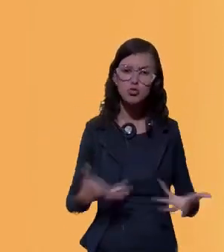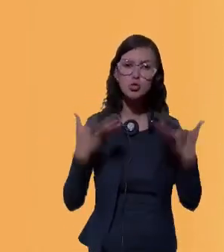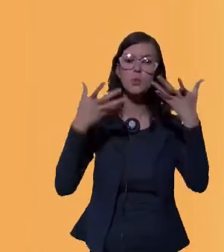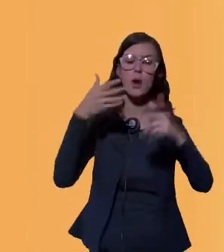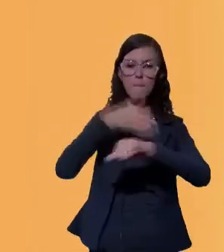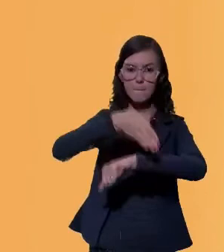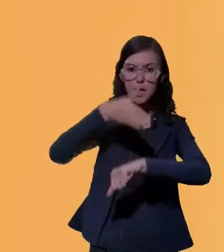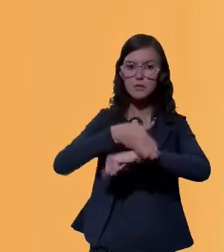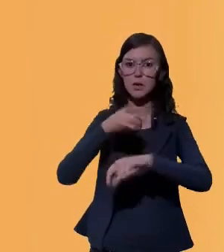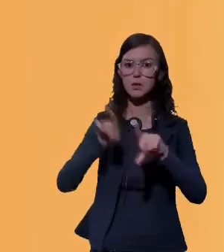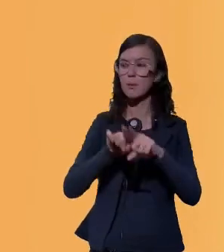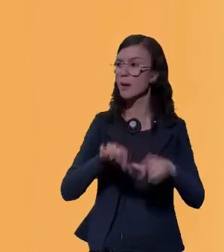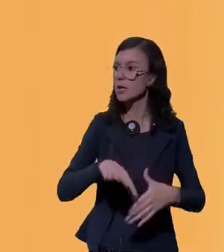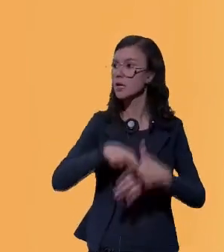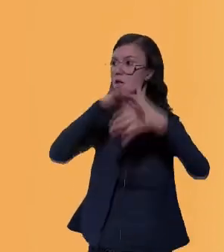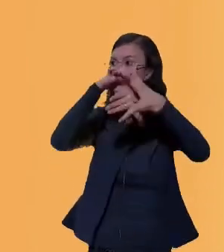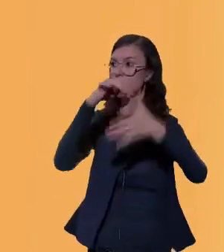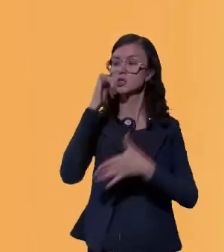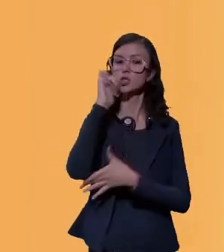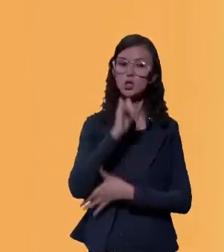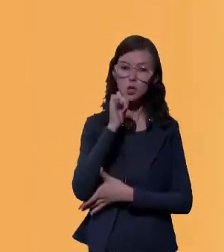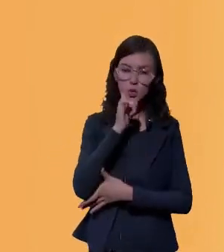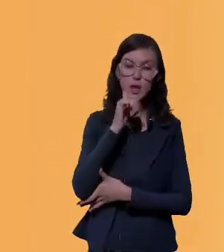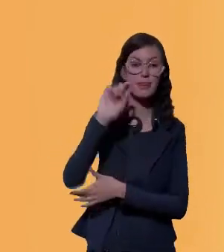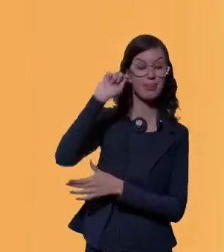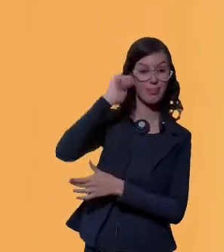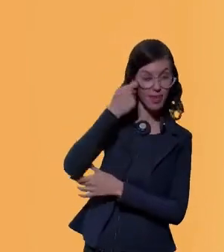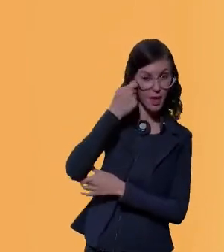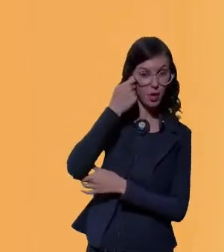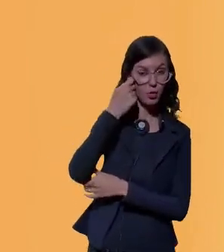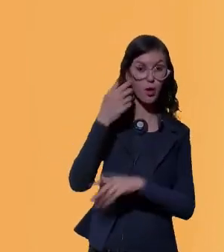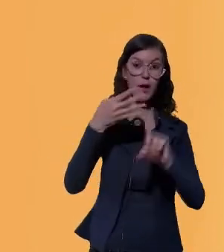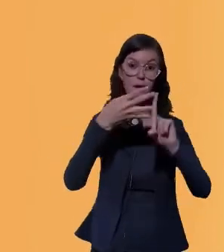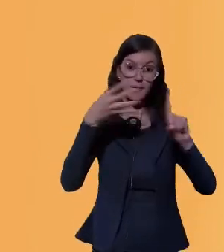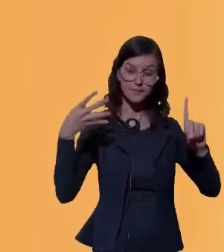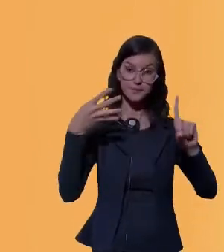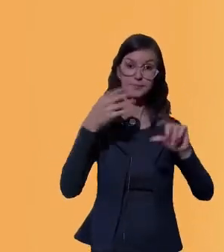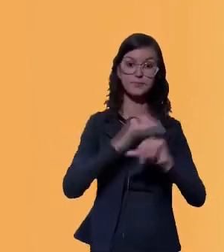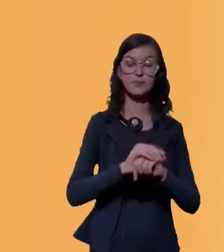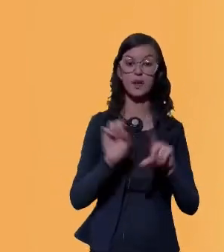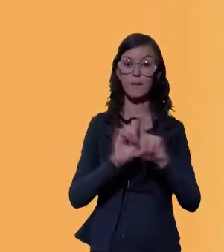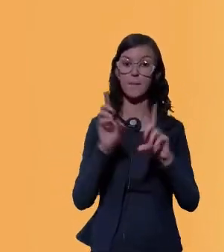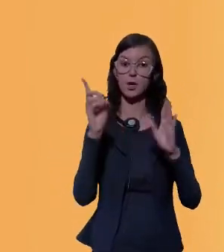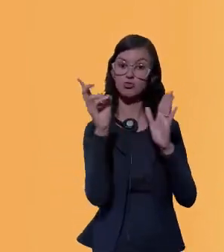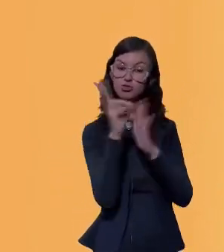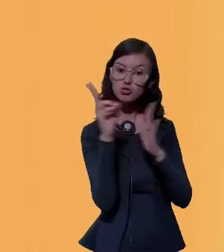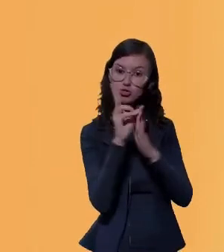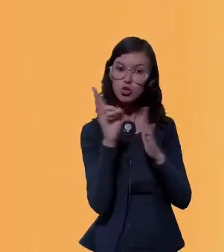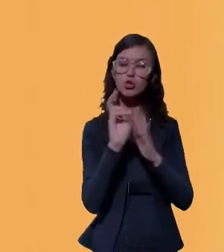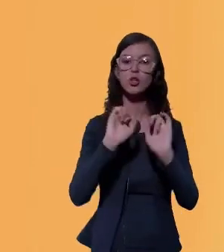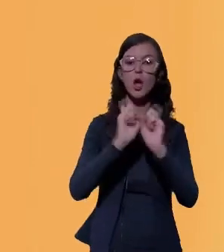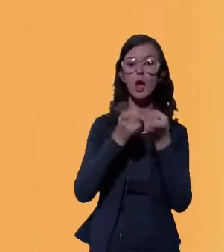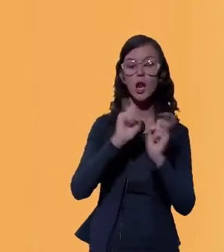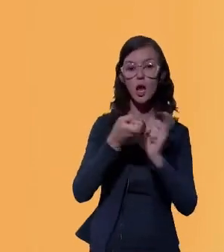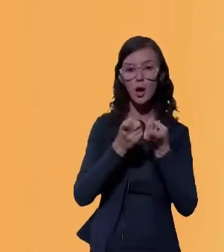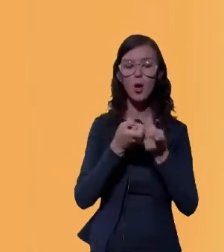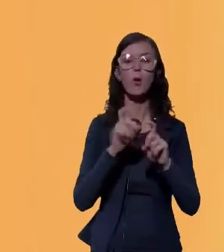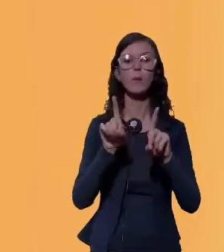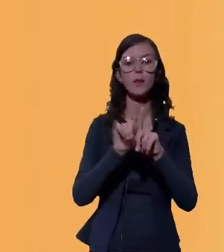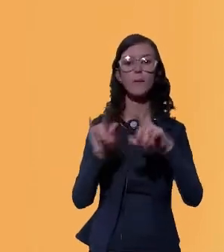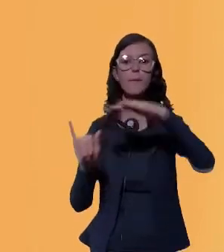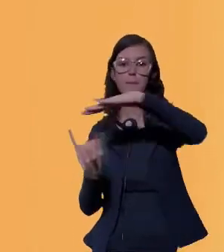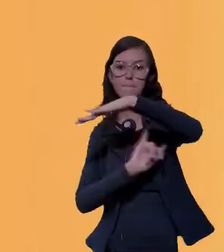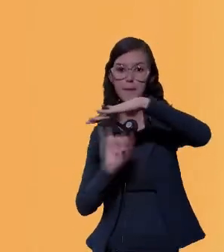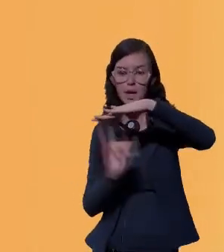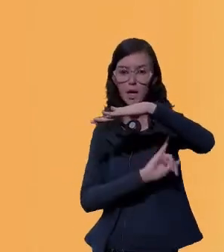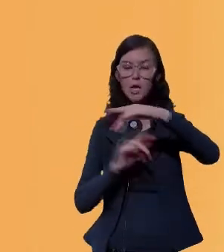participação e a liderança de mulheres de negros LGBTQ indígenas quilombolas imigrantes e pessoas